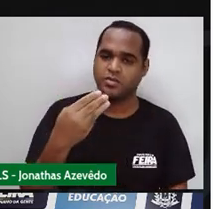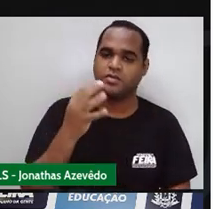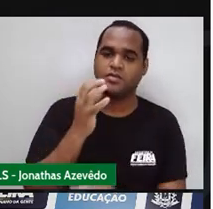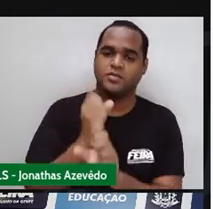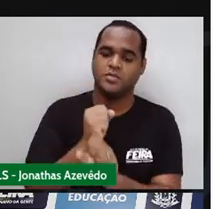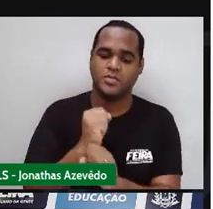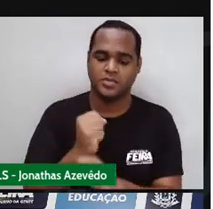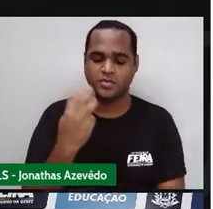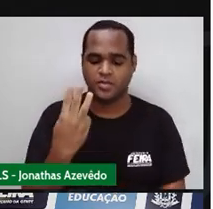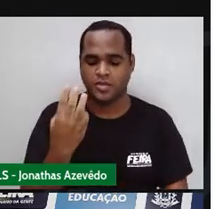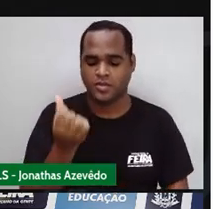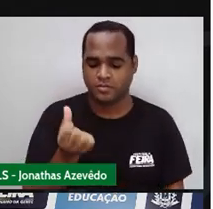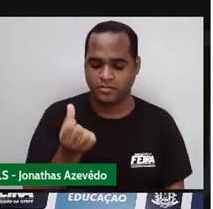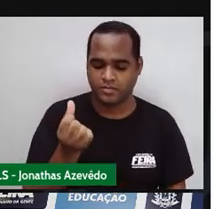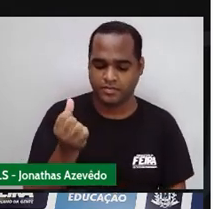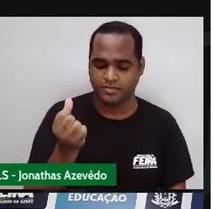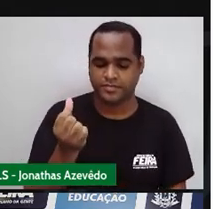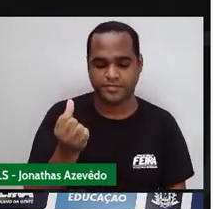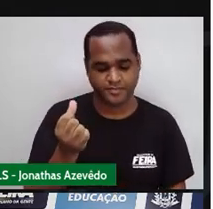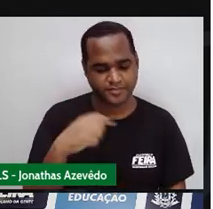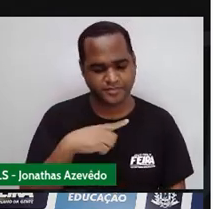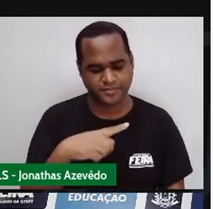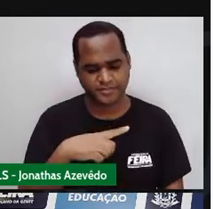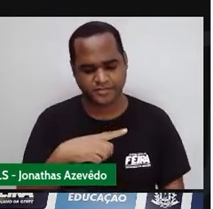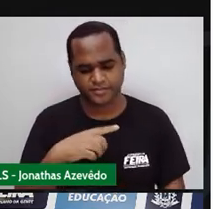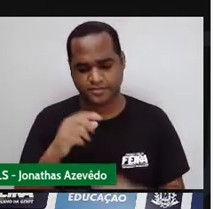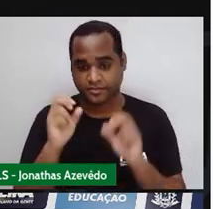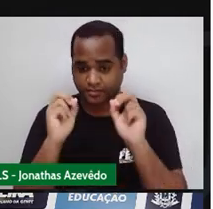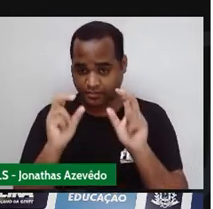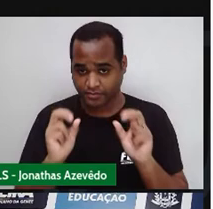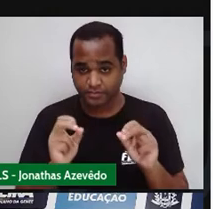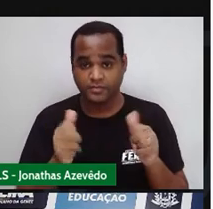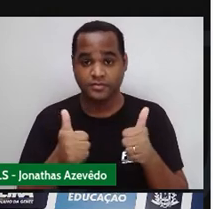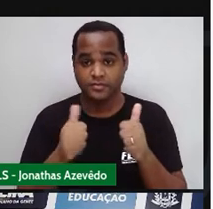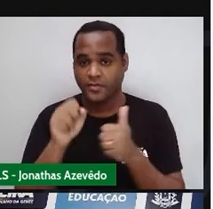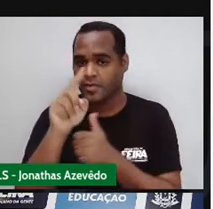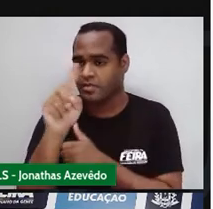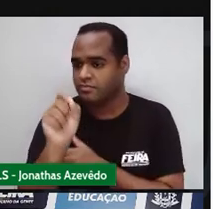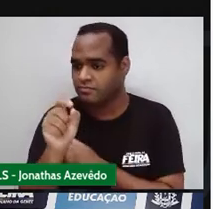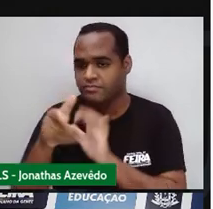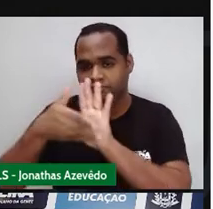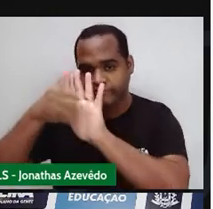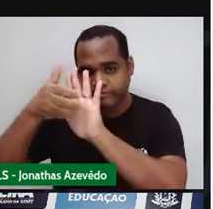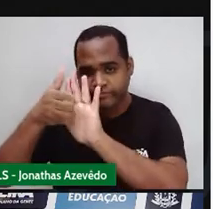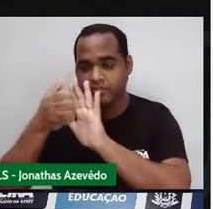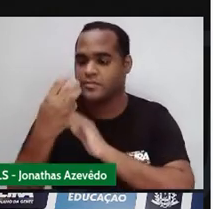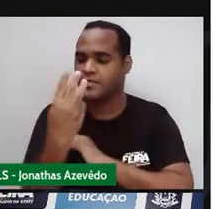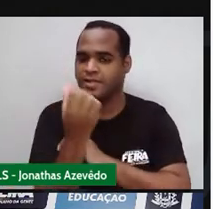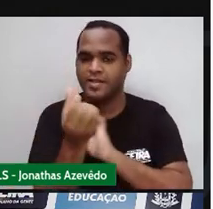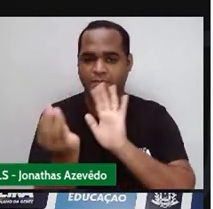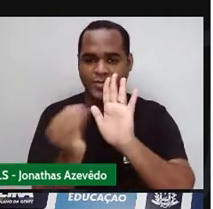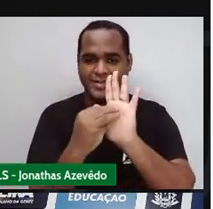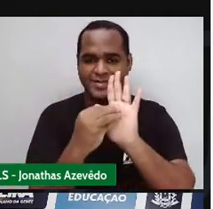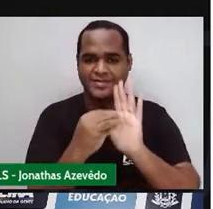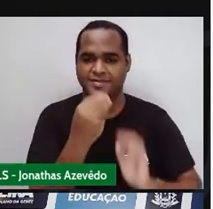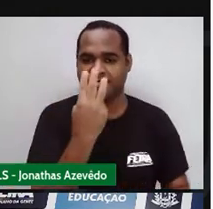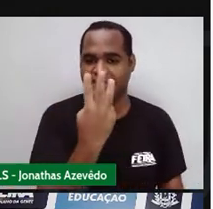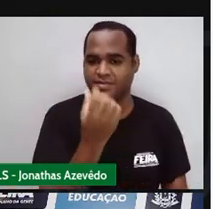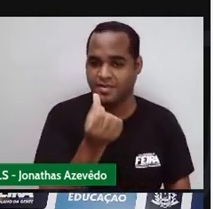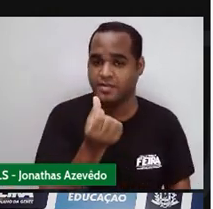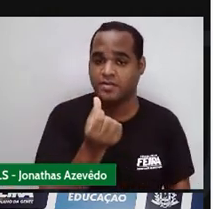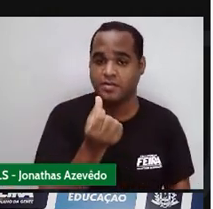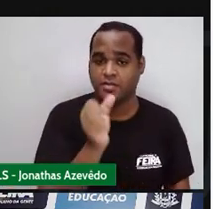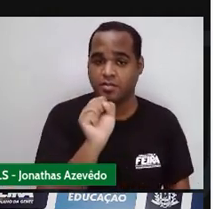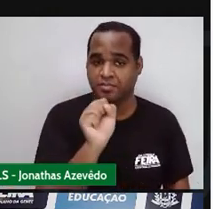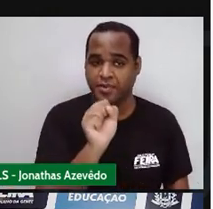36 Prontinho? Tira a interrogação Bota 36 36 É